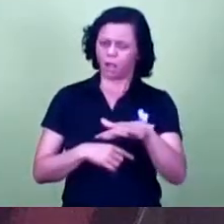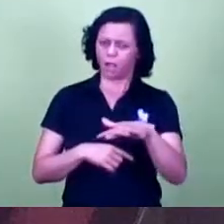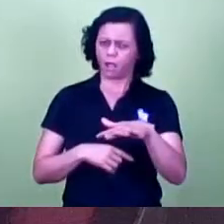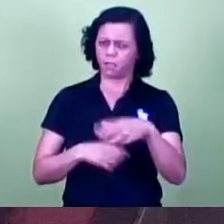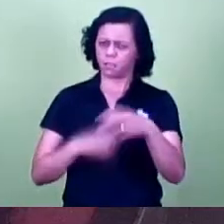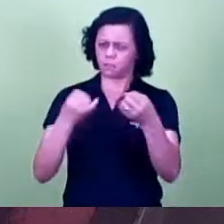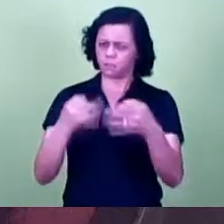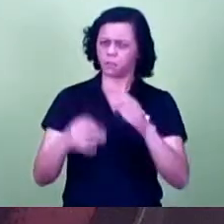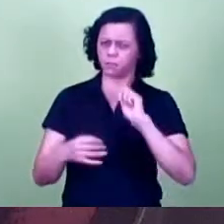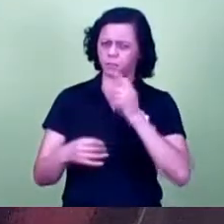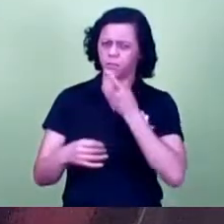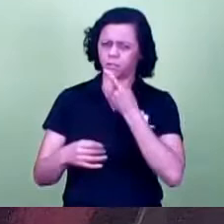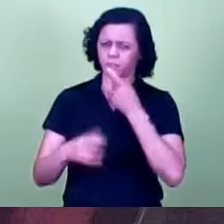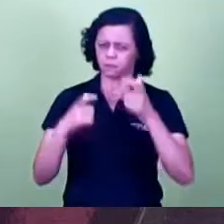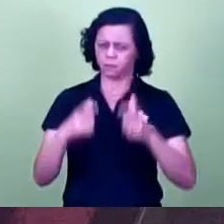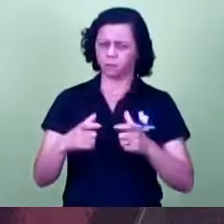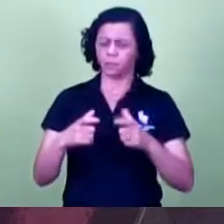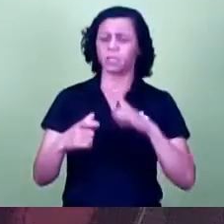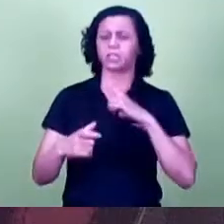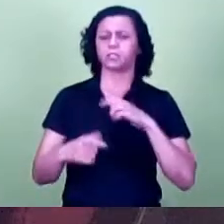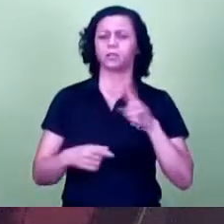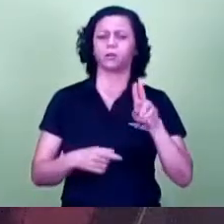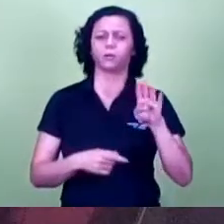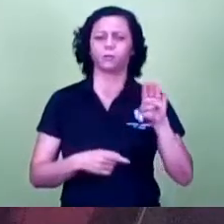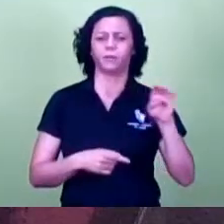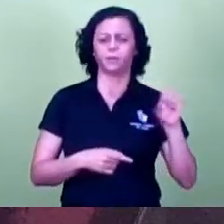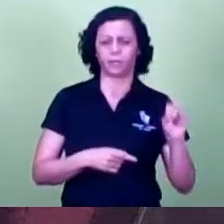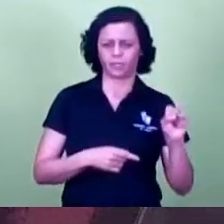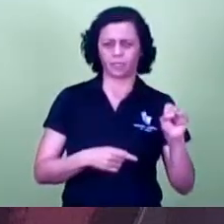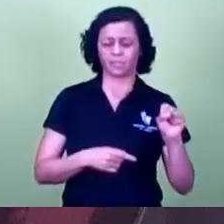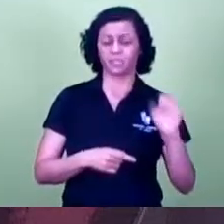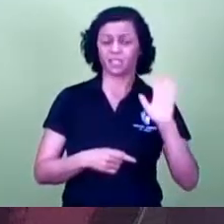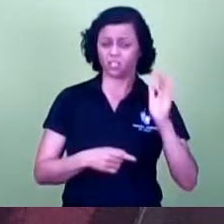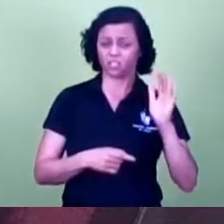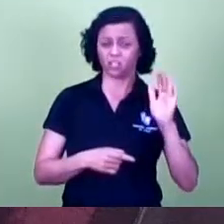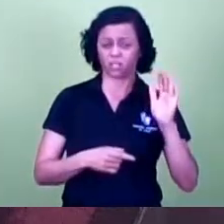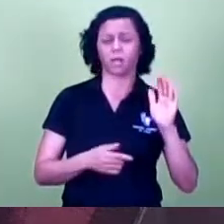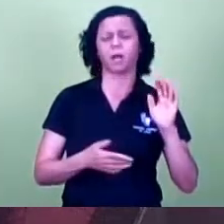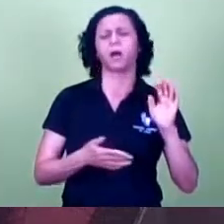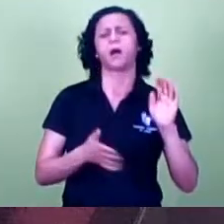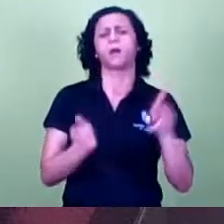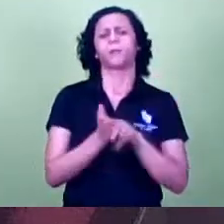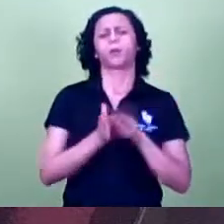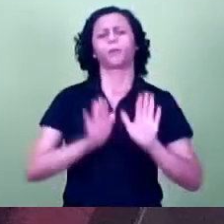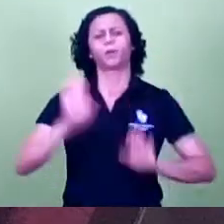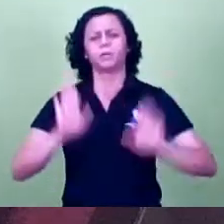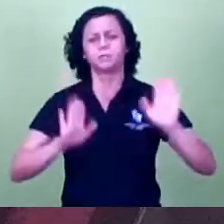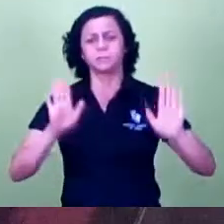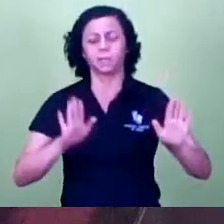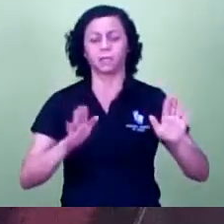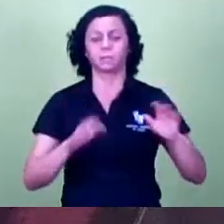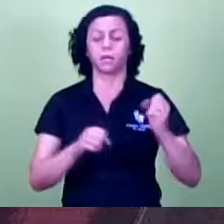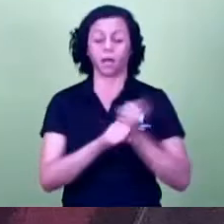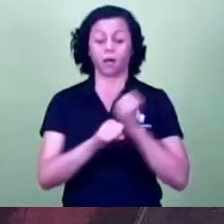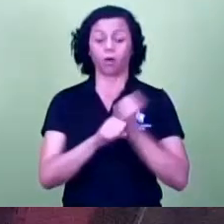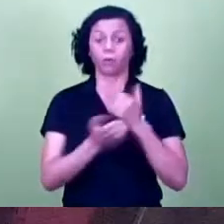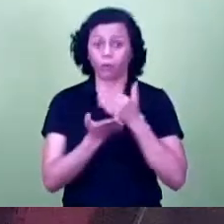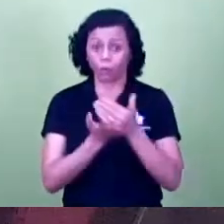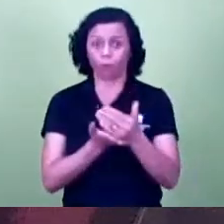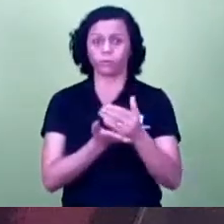tinha uma unidade básica de saúde licitada, a obra começou, recursos,